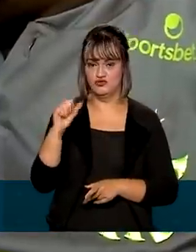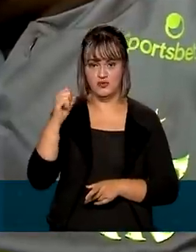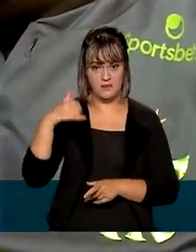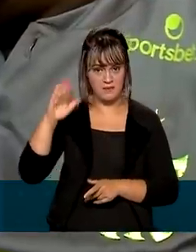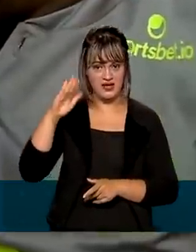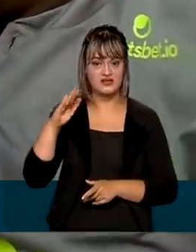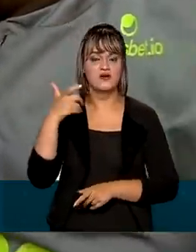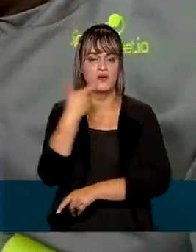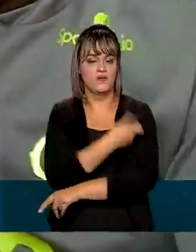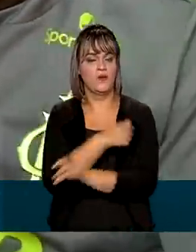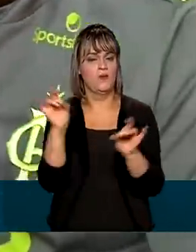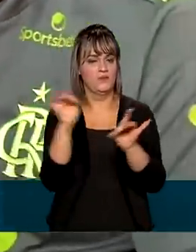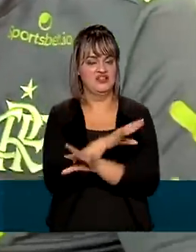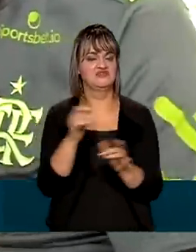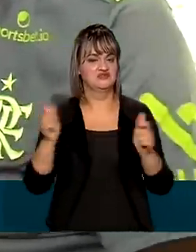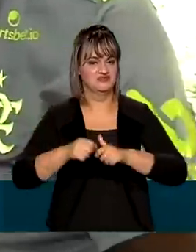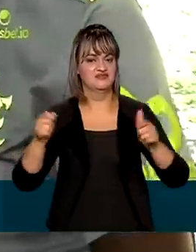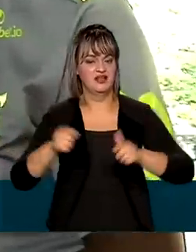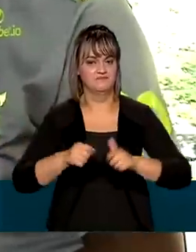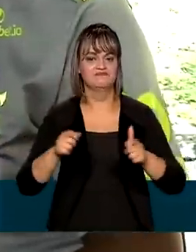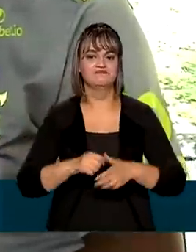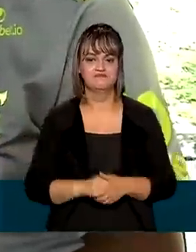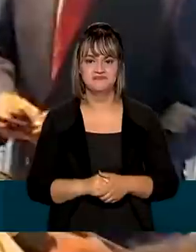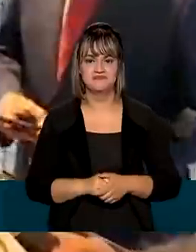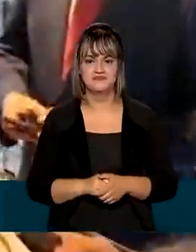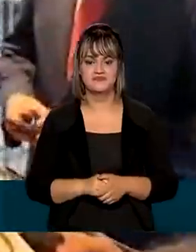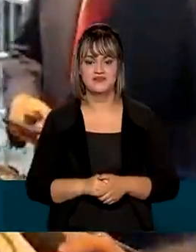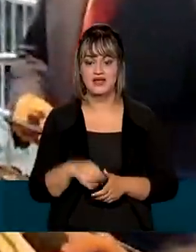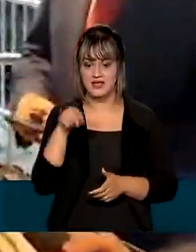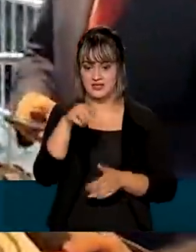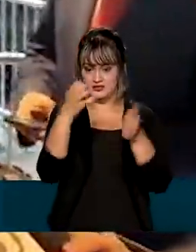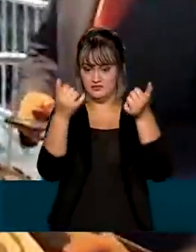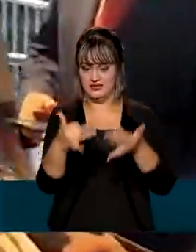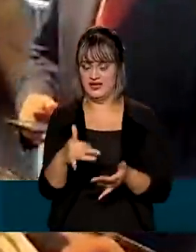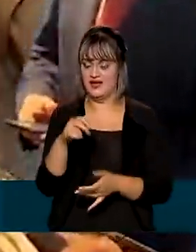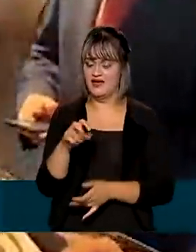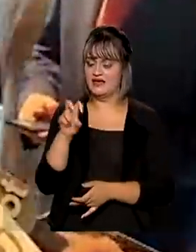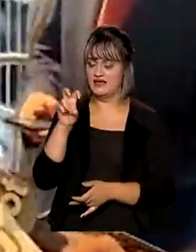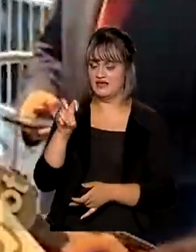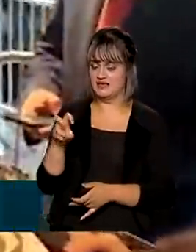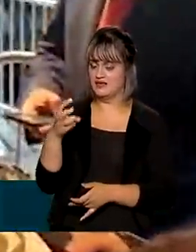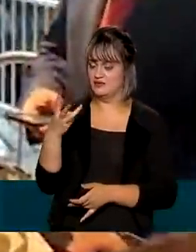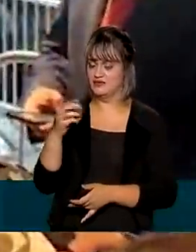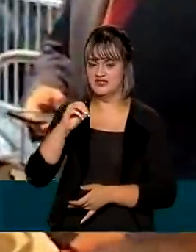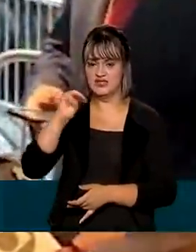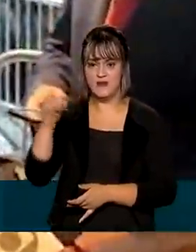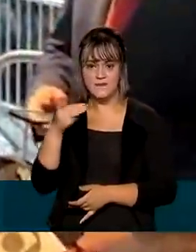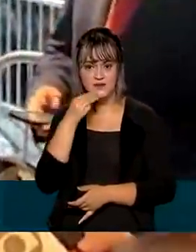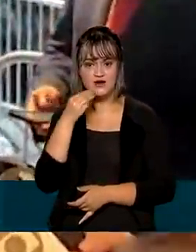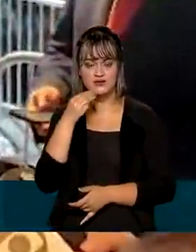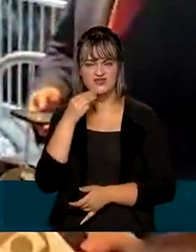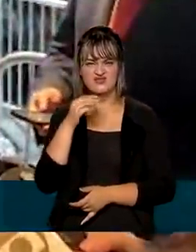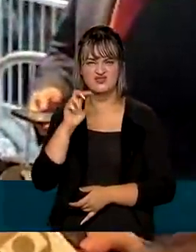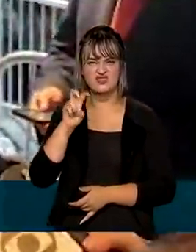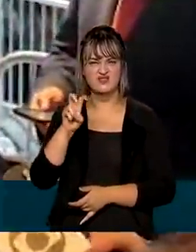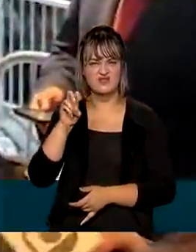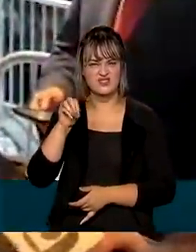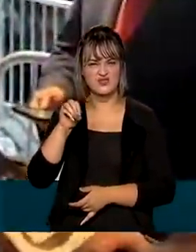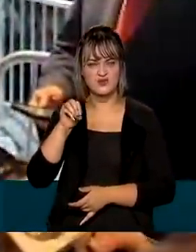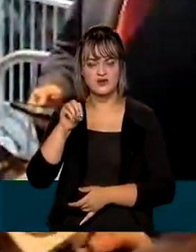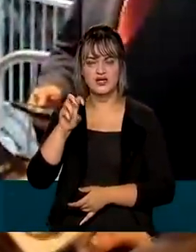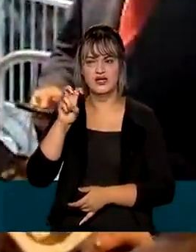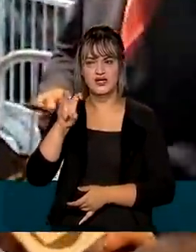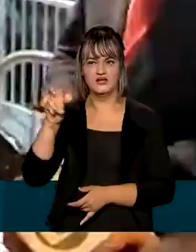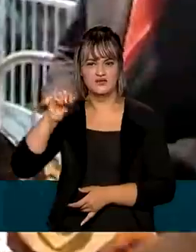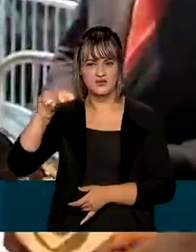anos esteja vacinada com duas doses. Nós temos mais de 530 milhões de doses, 550 milhões de doses de